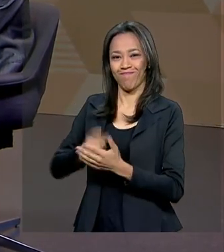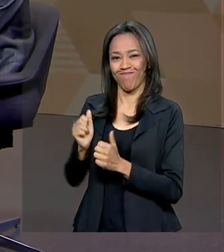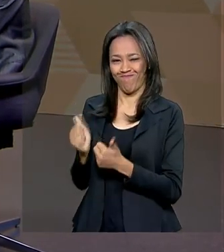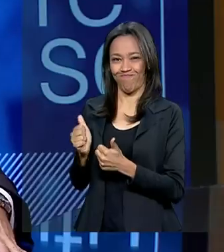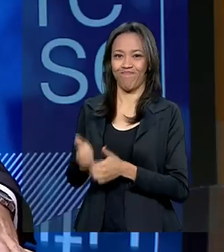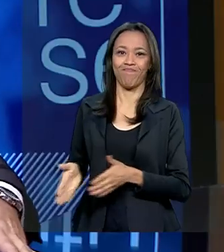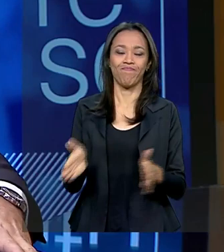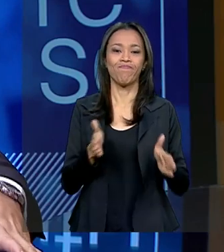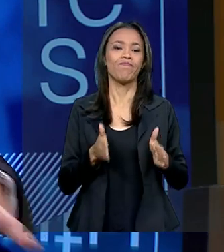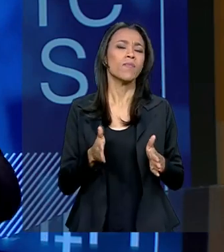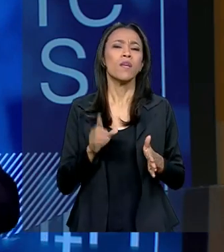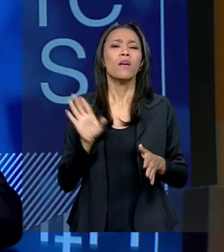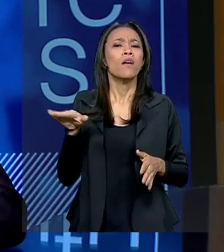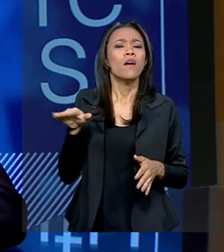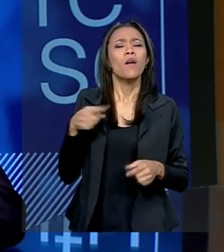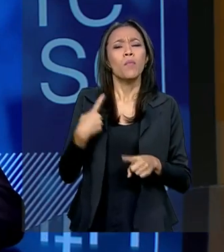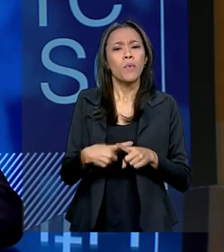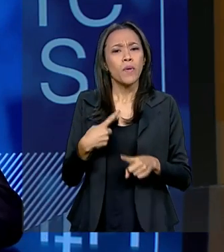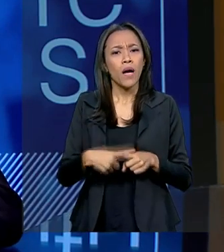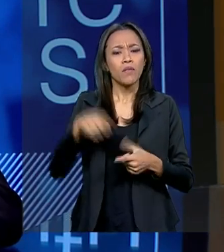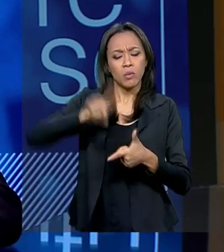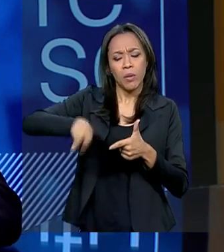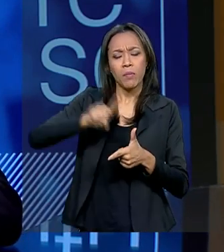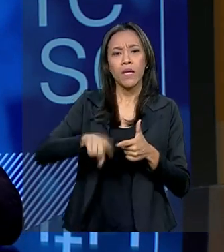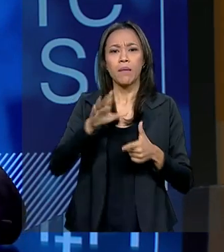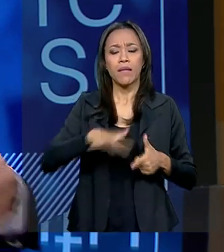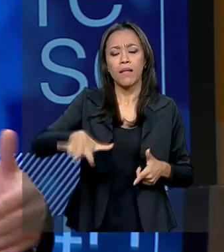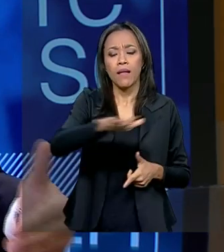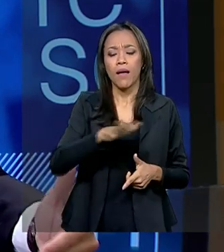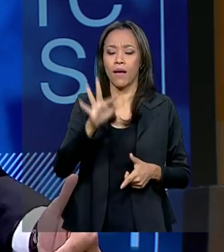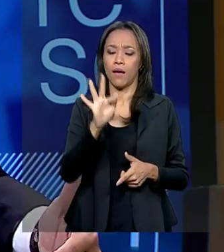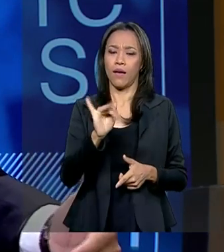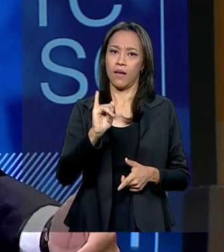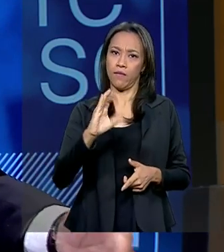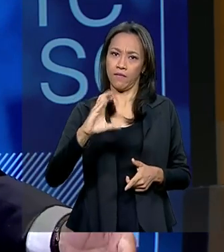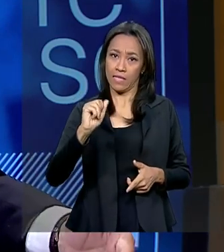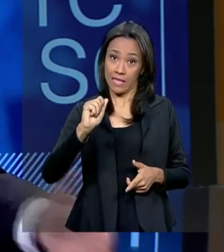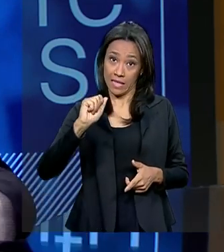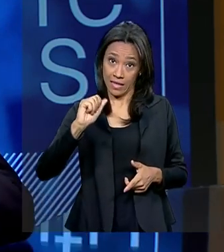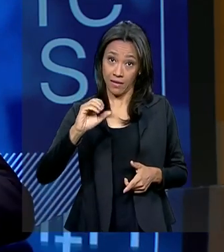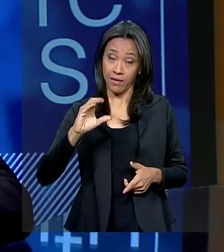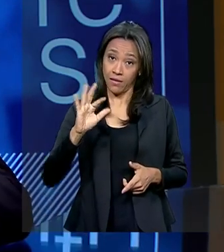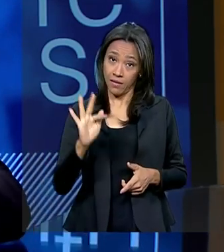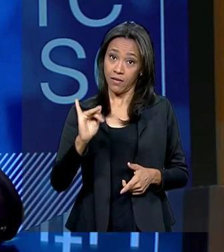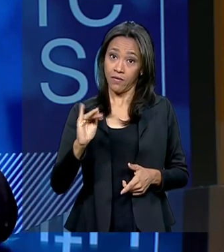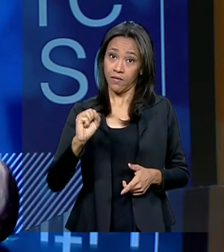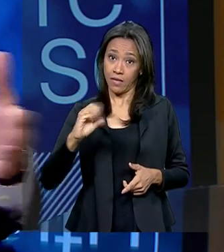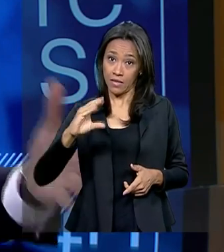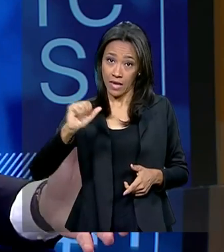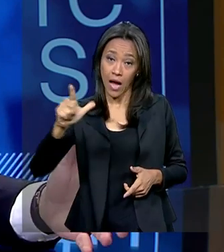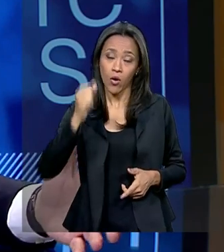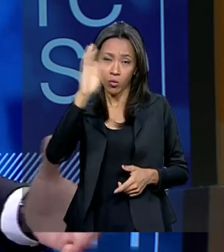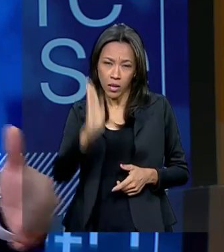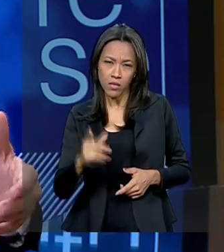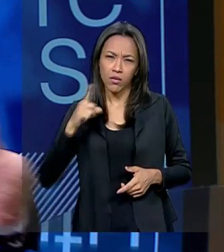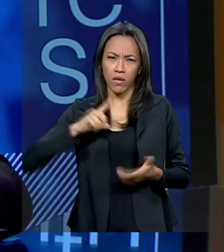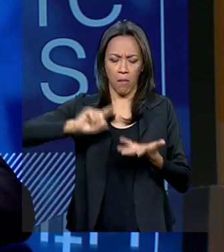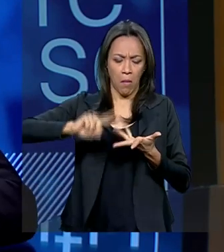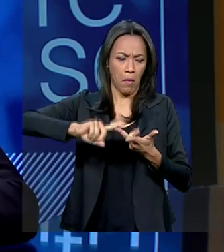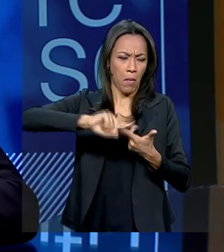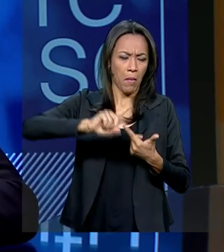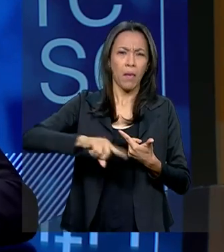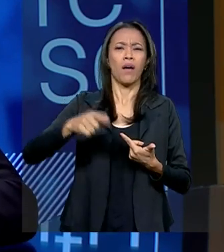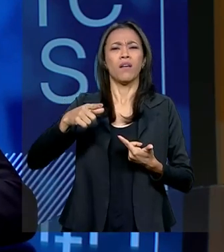Ministro, por causa da situação fiscal do Brasil, houve contingenciamento esse ano, atingiu diversas áreas,